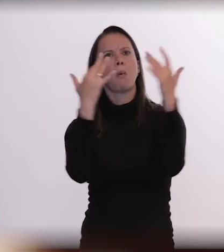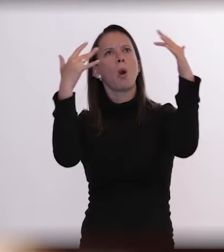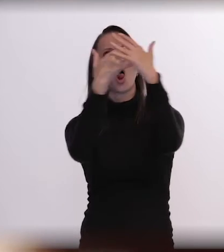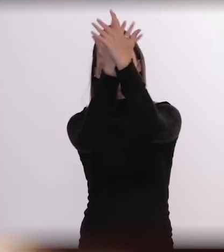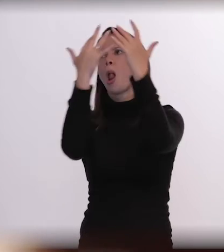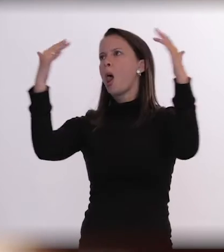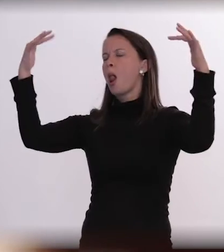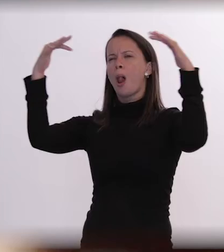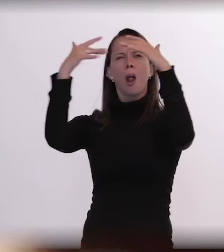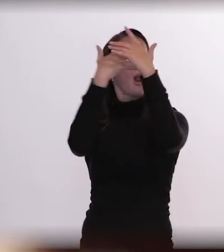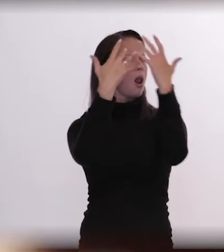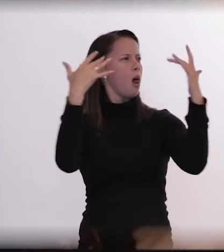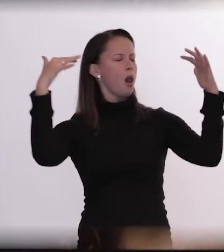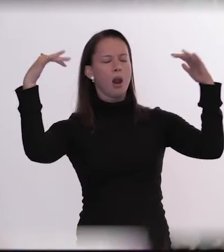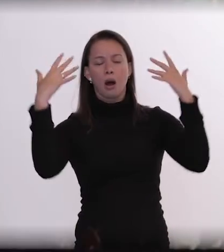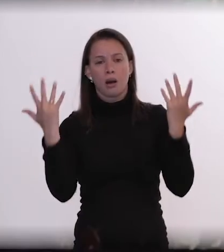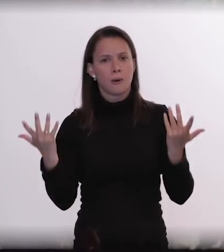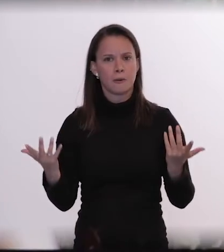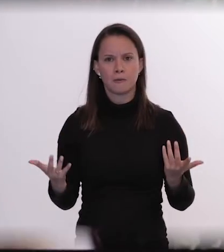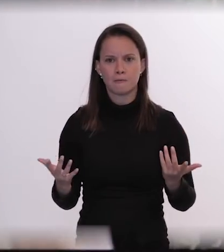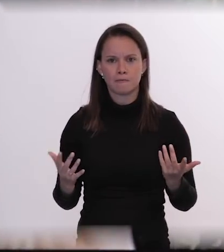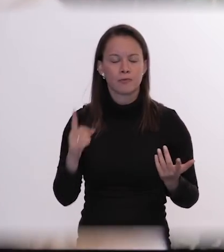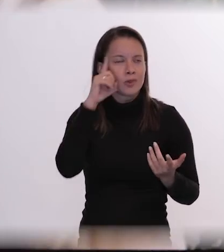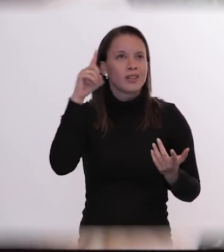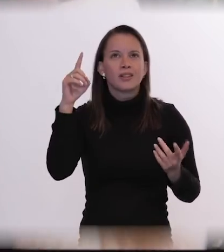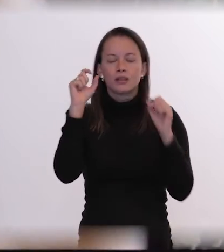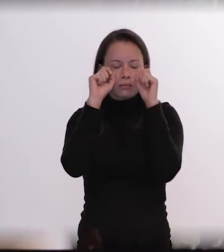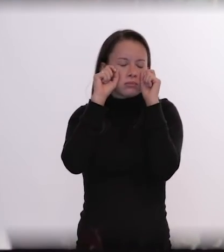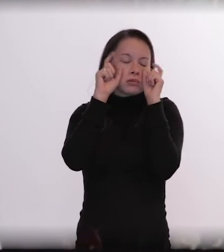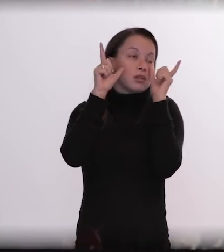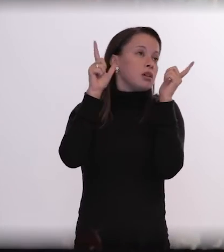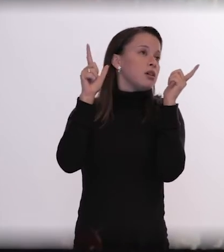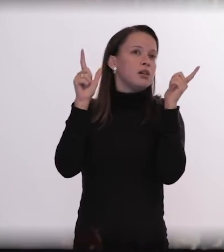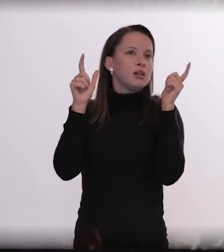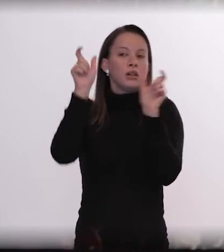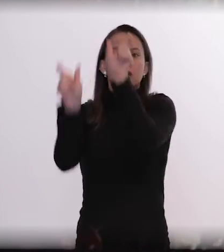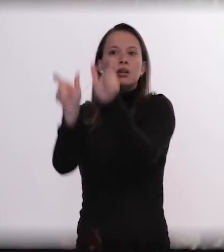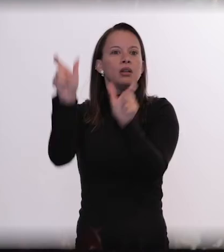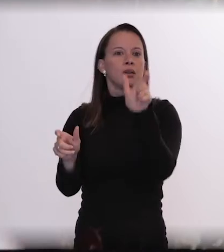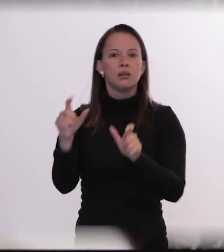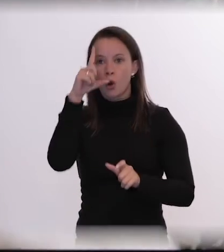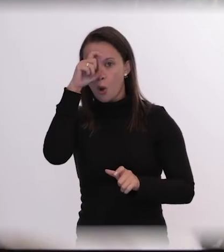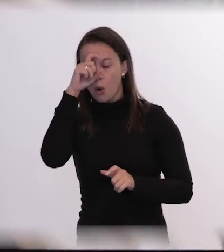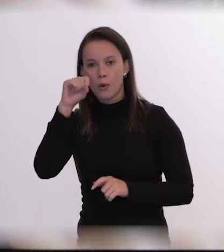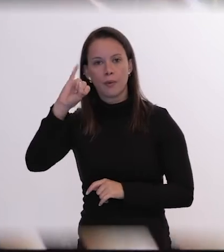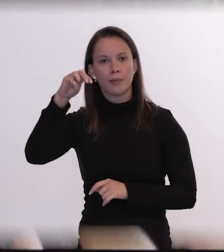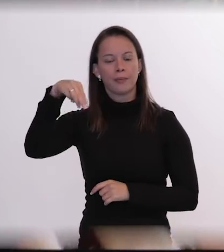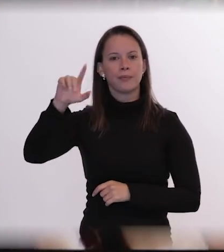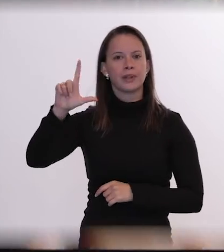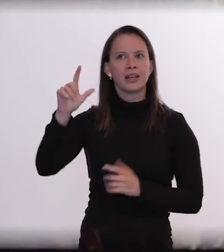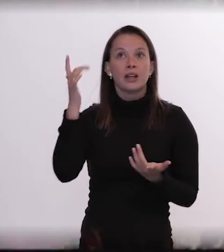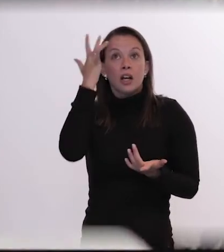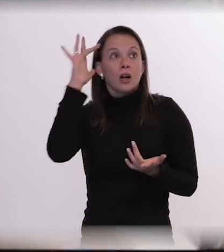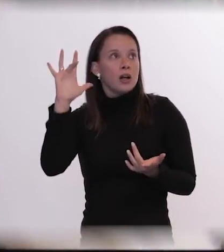fogos que acontecem na floresta. De um dia eu estou acordar e as pessoas estarem na porta do IML sem saber se a pessoa